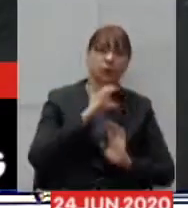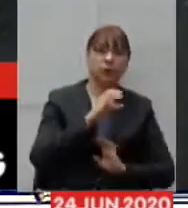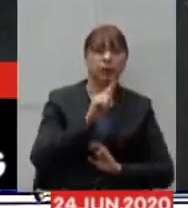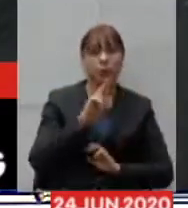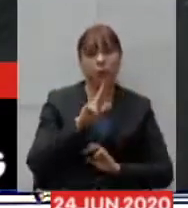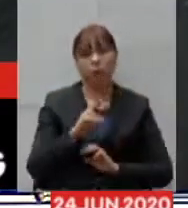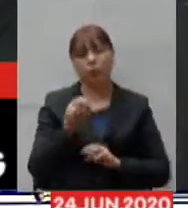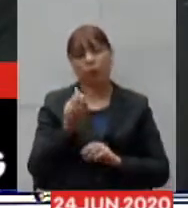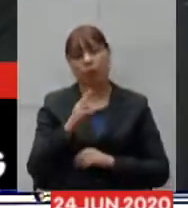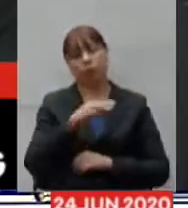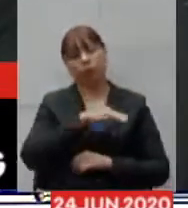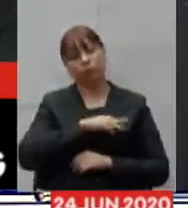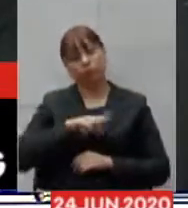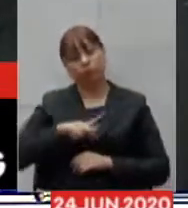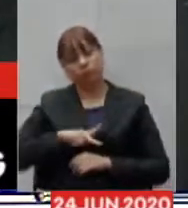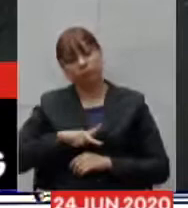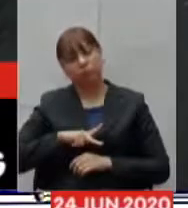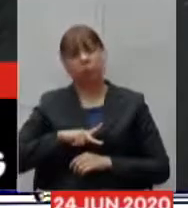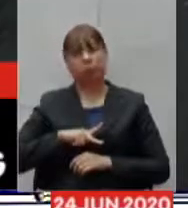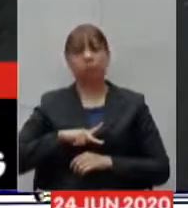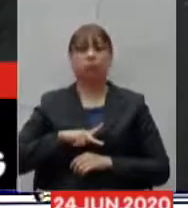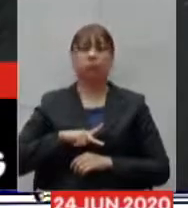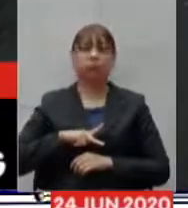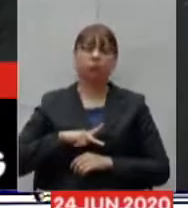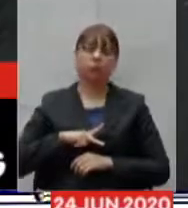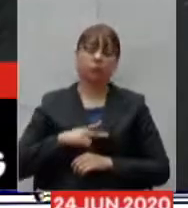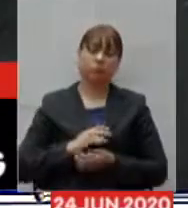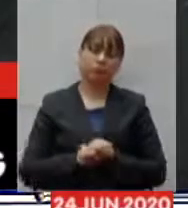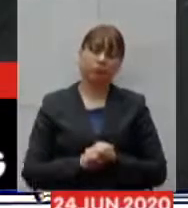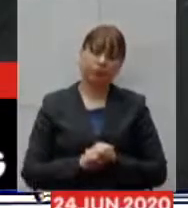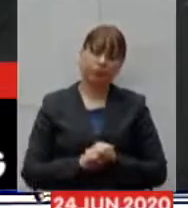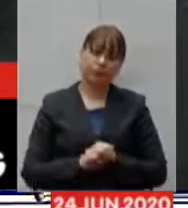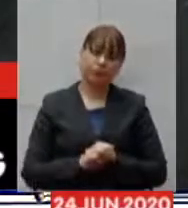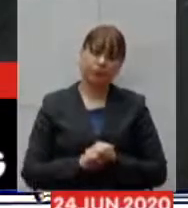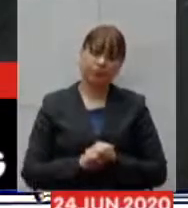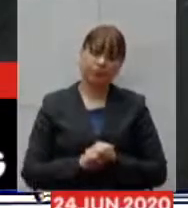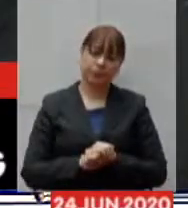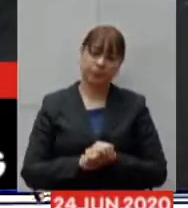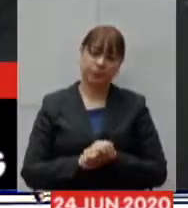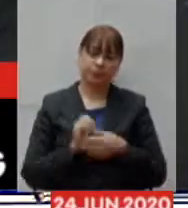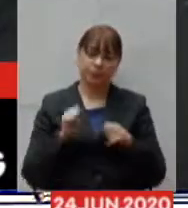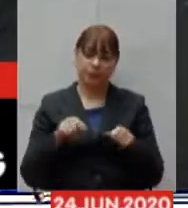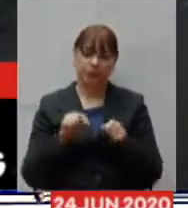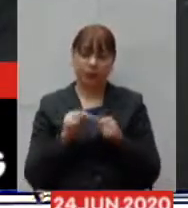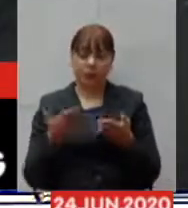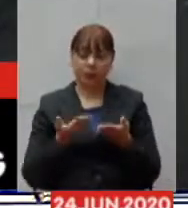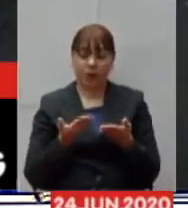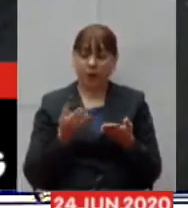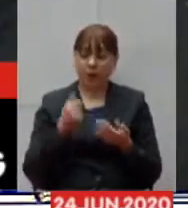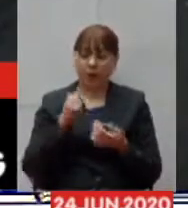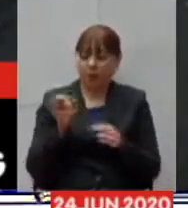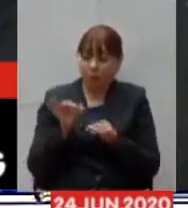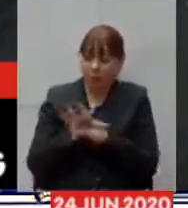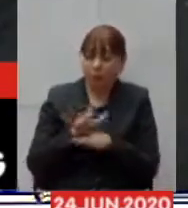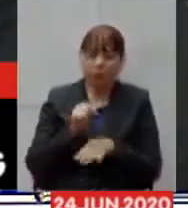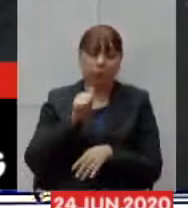Público fizeram ou possam vir a fazer que efetivamente não temos nada a